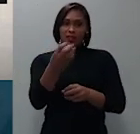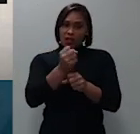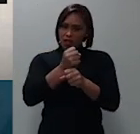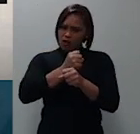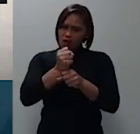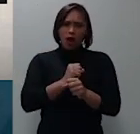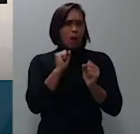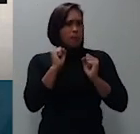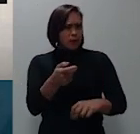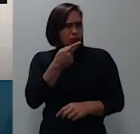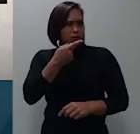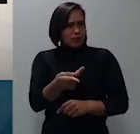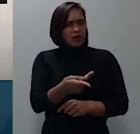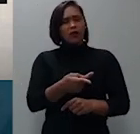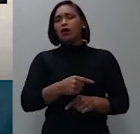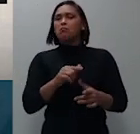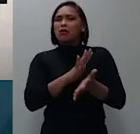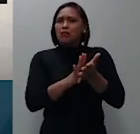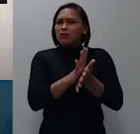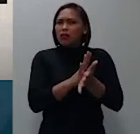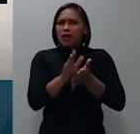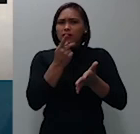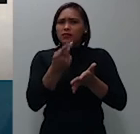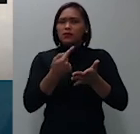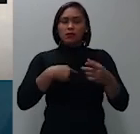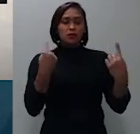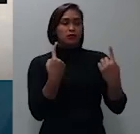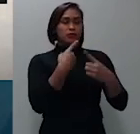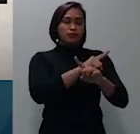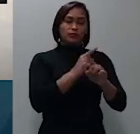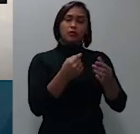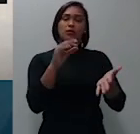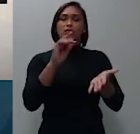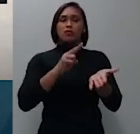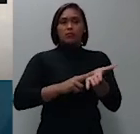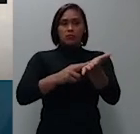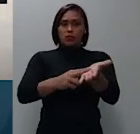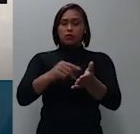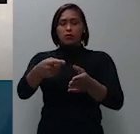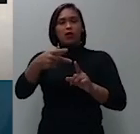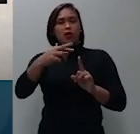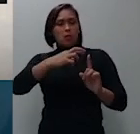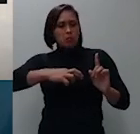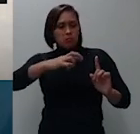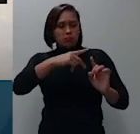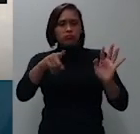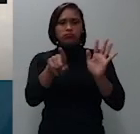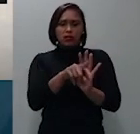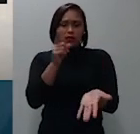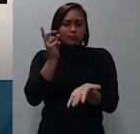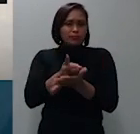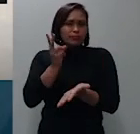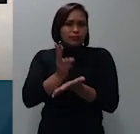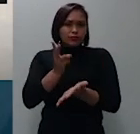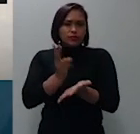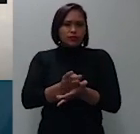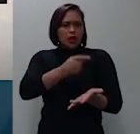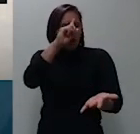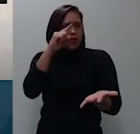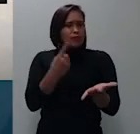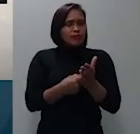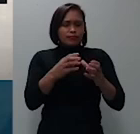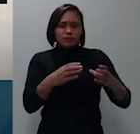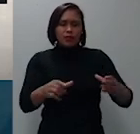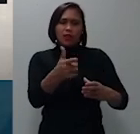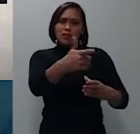se insurgir contra qualquer excesso de mandato de seu procurador insiste-se em afirmar que não há espaço data vênia para que